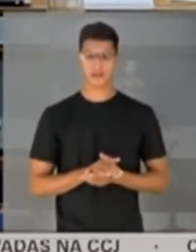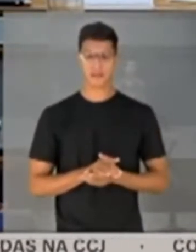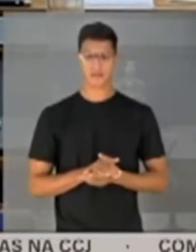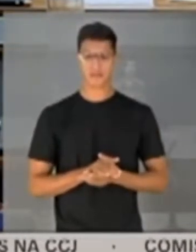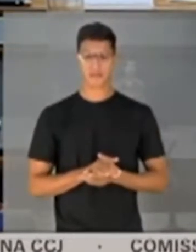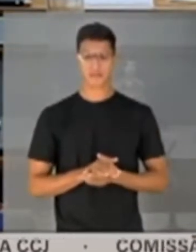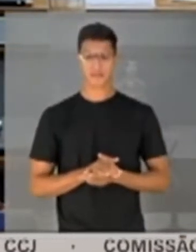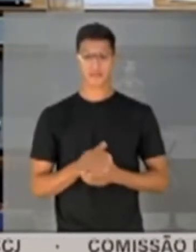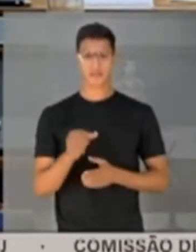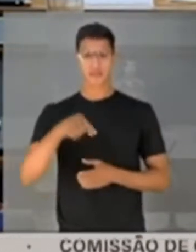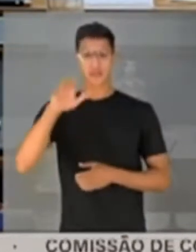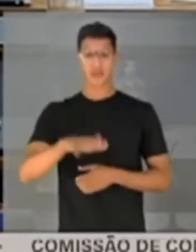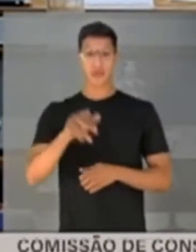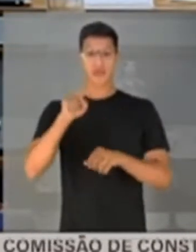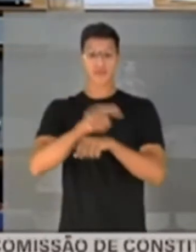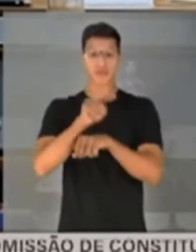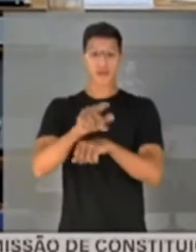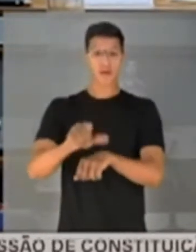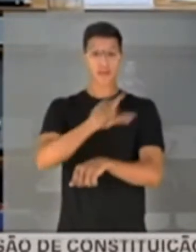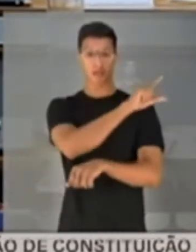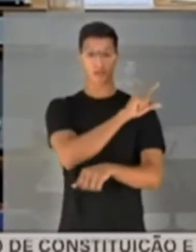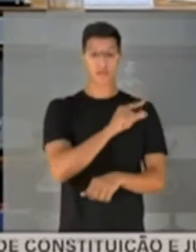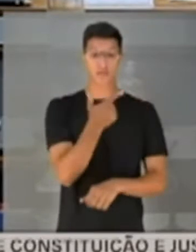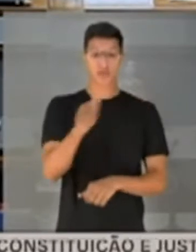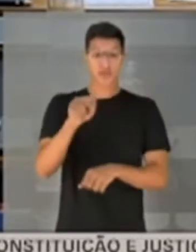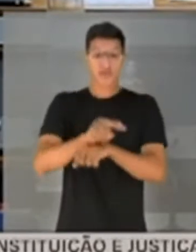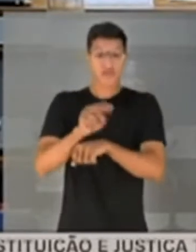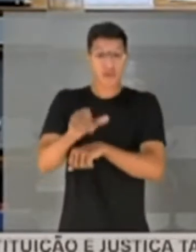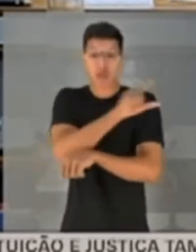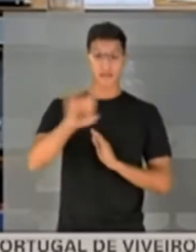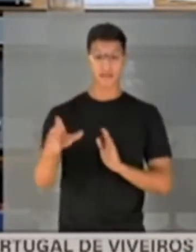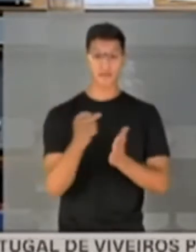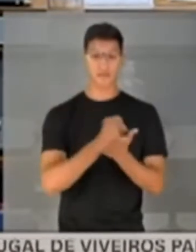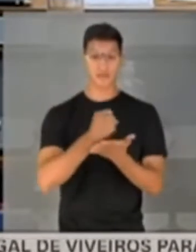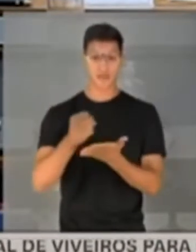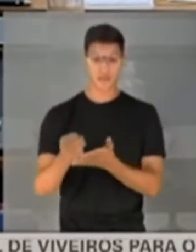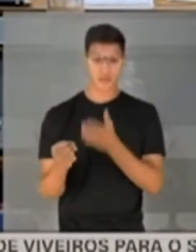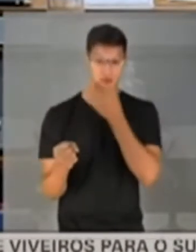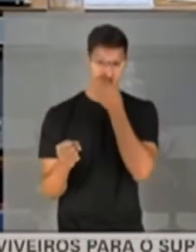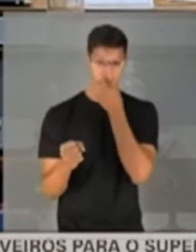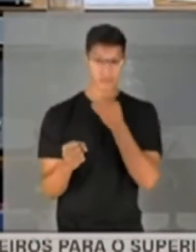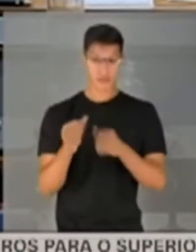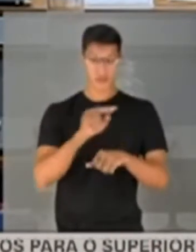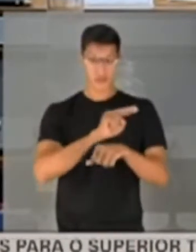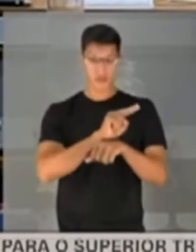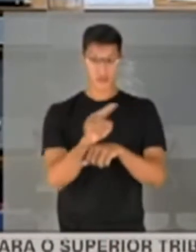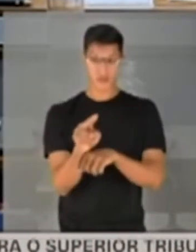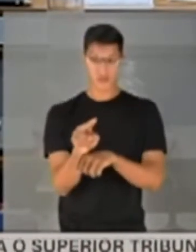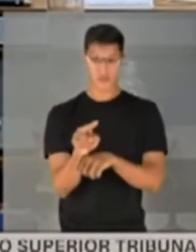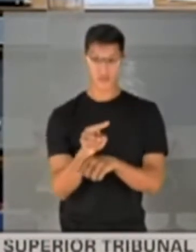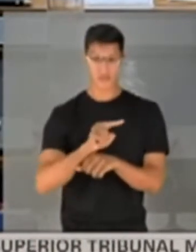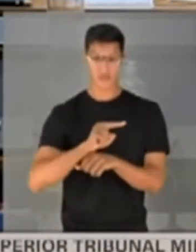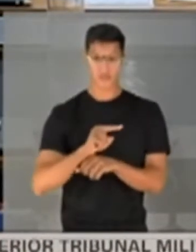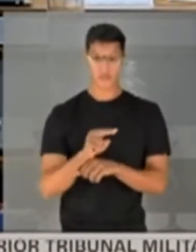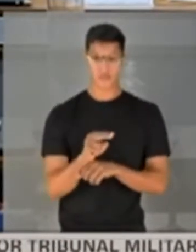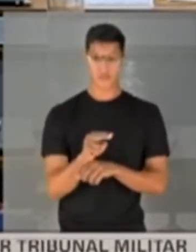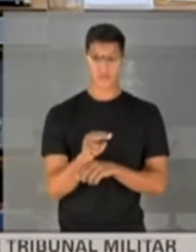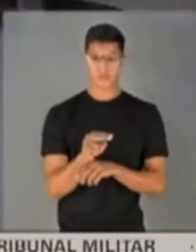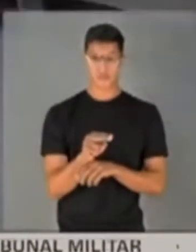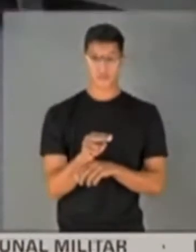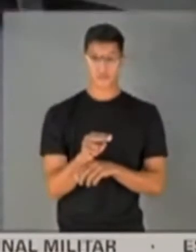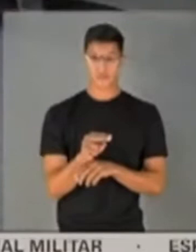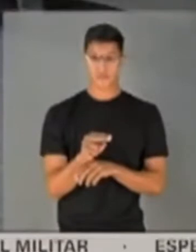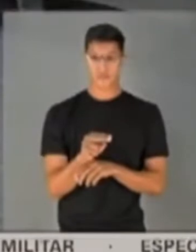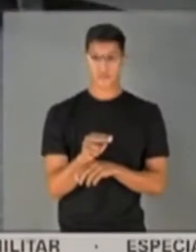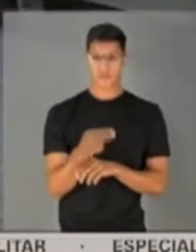Quem era o fiscal anterior? Fiscal anterior. Não tinha fiscal anterior. Mas ela foi a nomeação de boa não tinha fiscal anterior. do